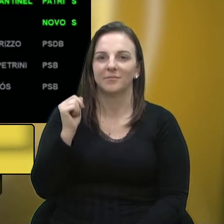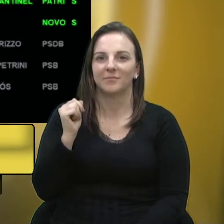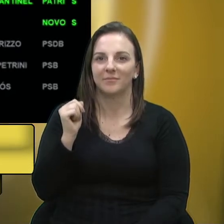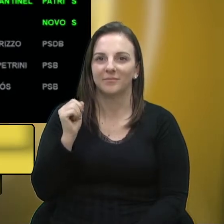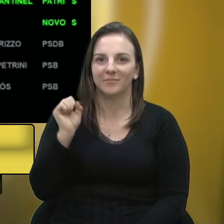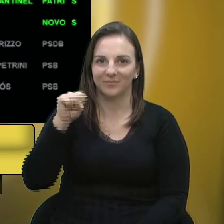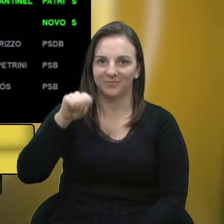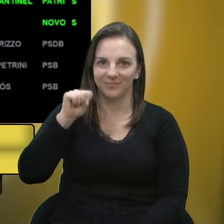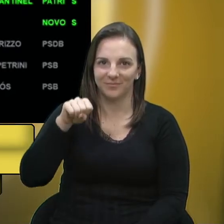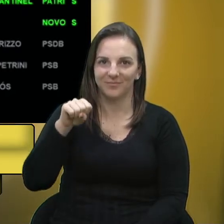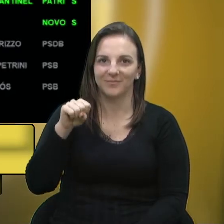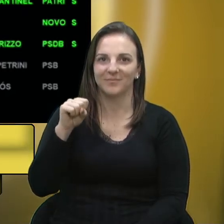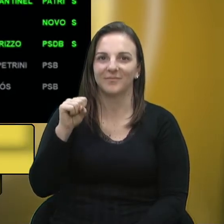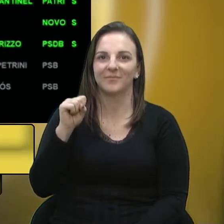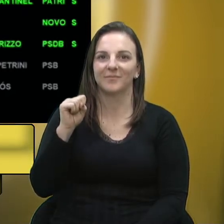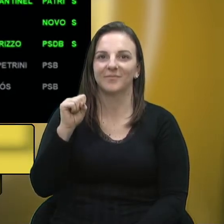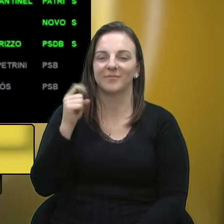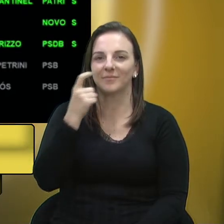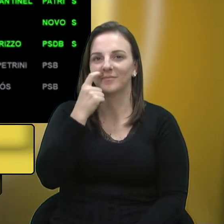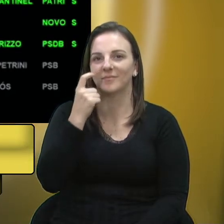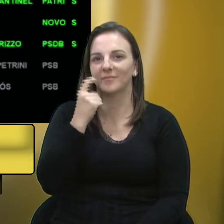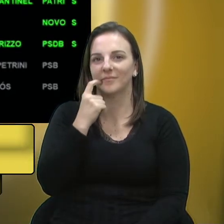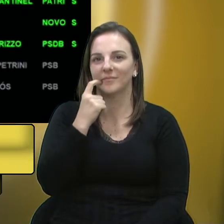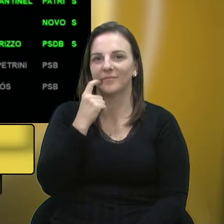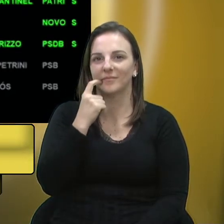Sim, presidente. Vereador Petrini.